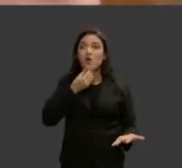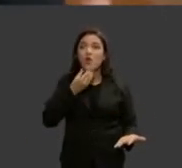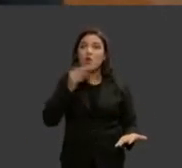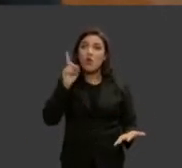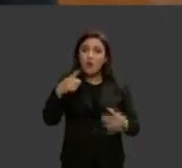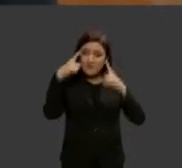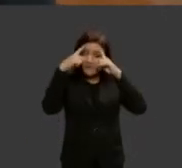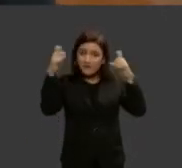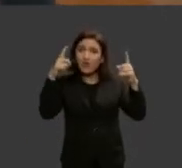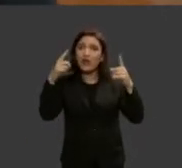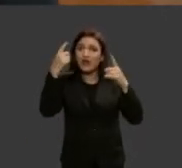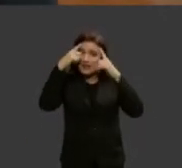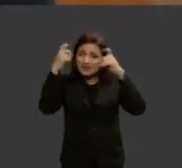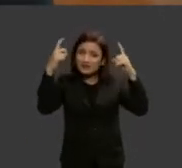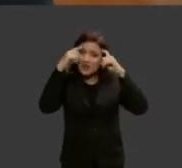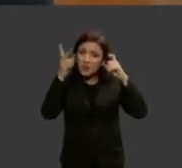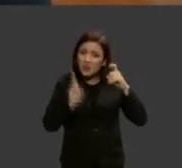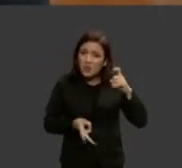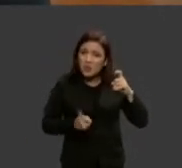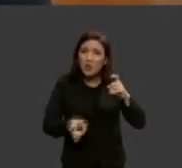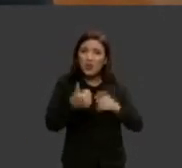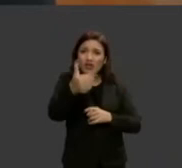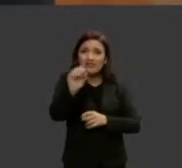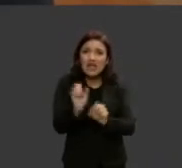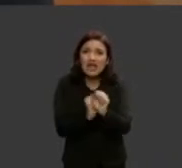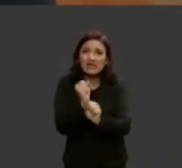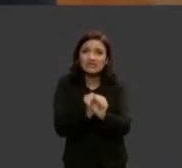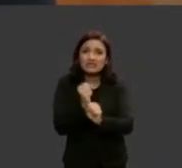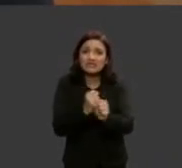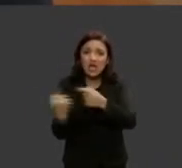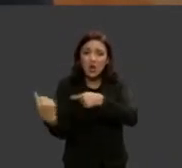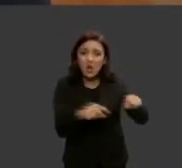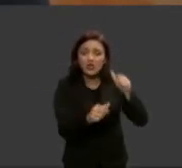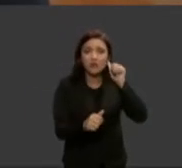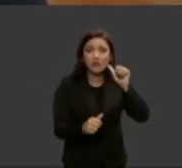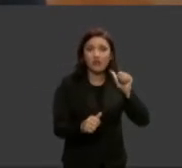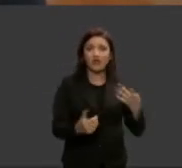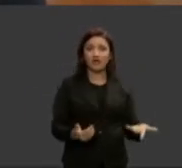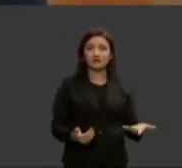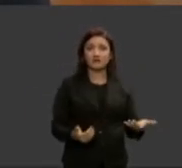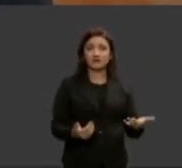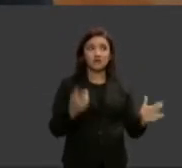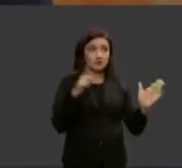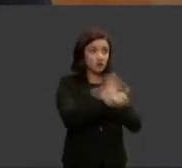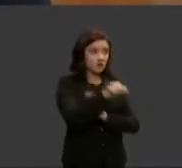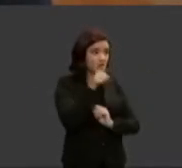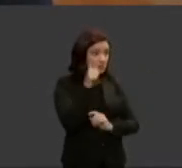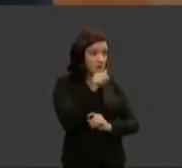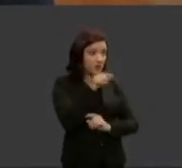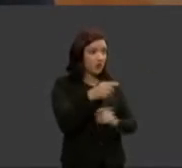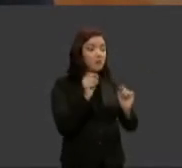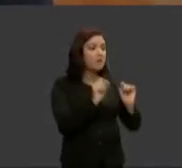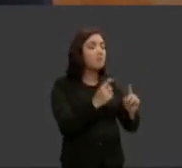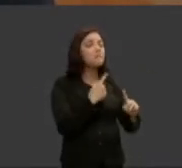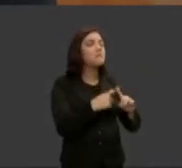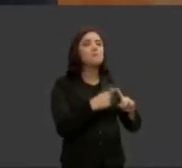violento praticando a violência porque a gente pergunta para as mulheres por que as mulheres não saem do relacionamento violento mas a gente tem que também